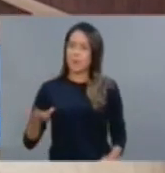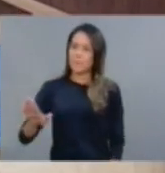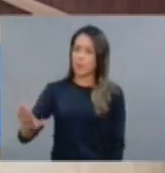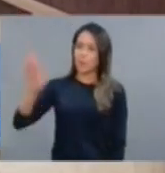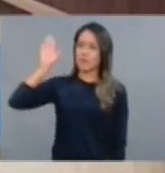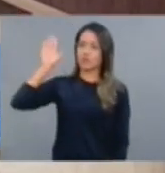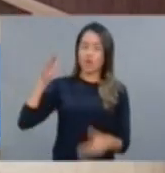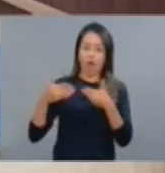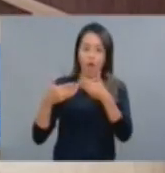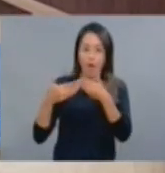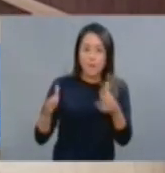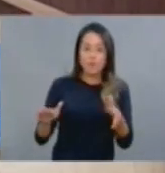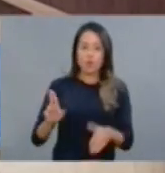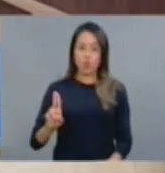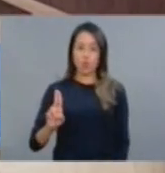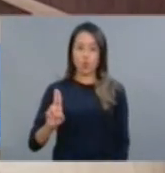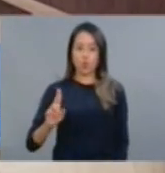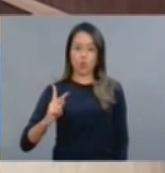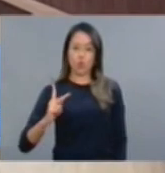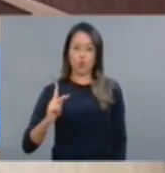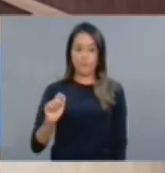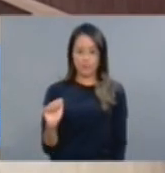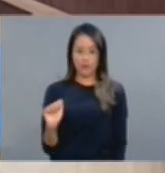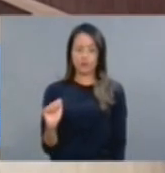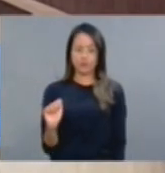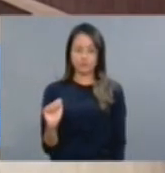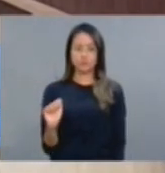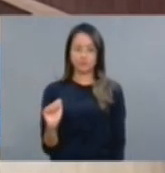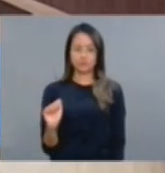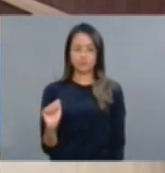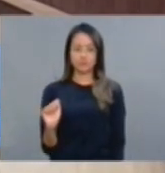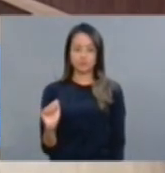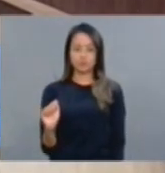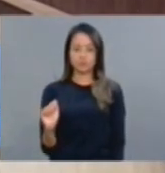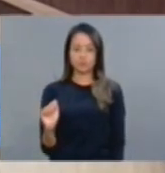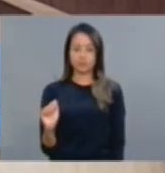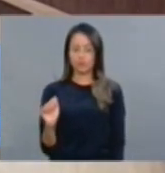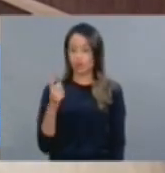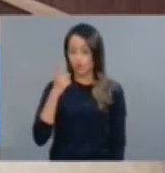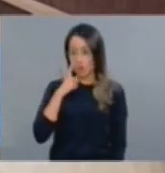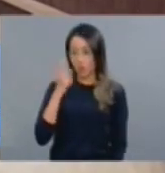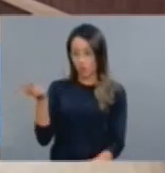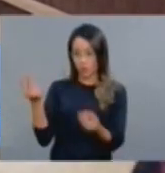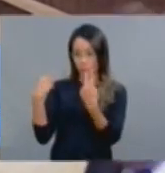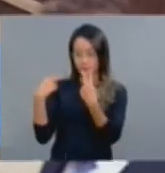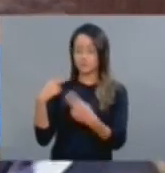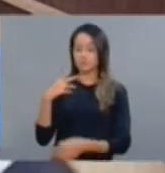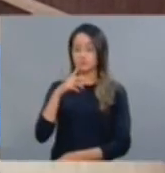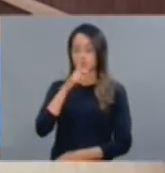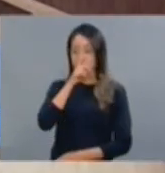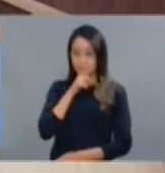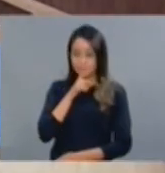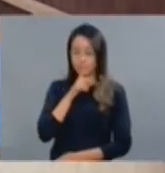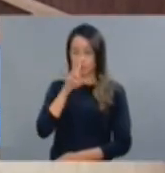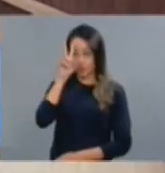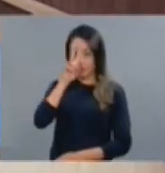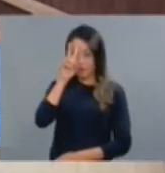UPA, uma UPA para o deputado Daniel Figueiredo, Daniel Oliveira. Uma UPA